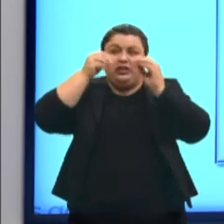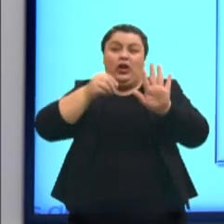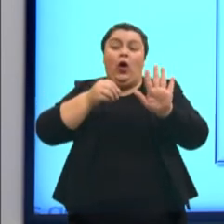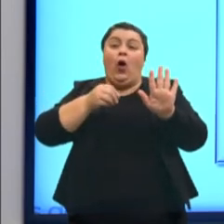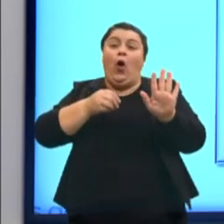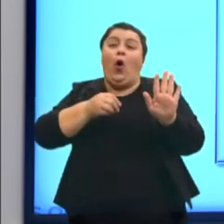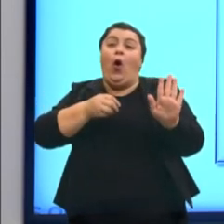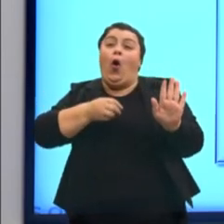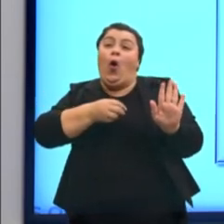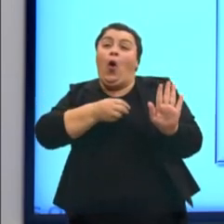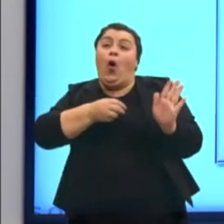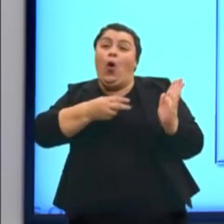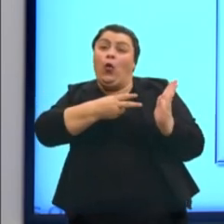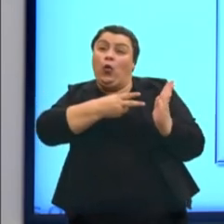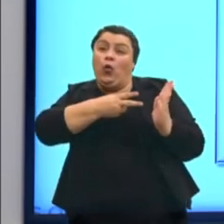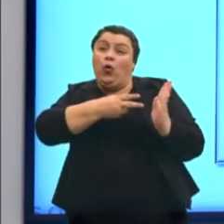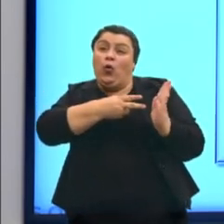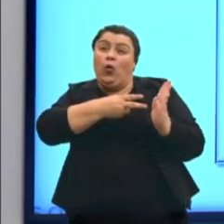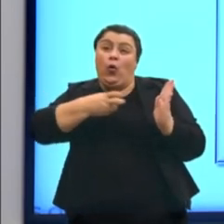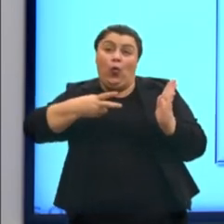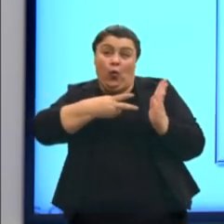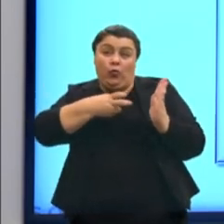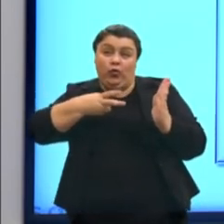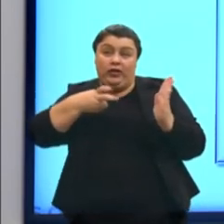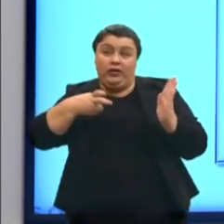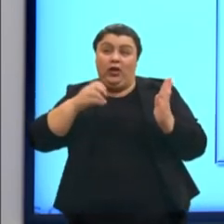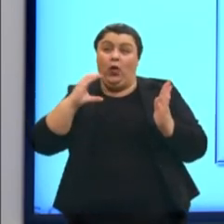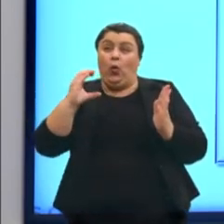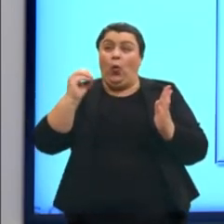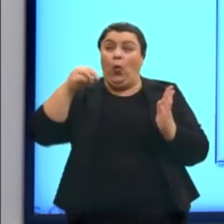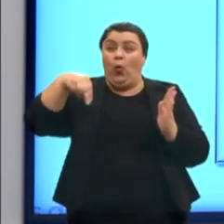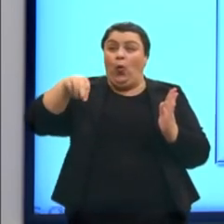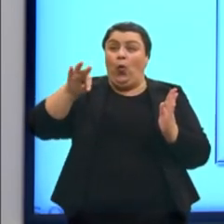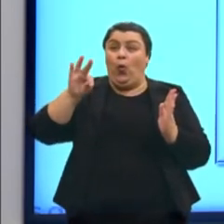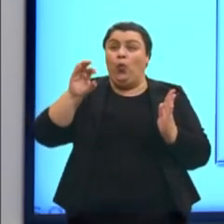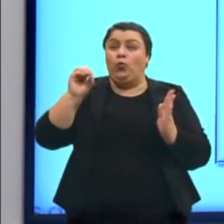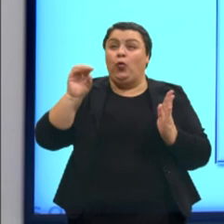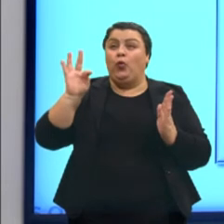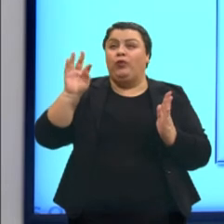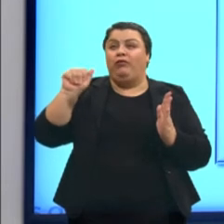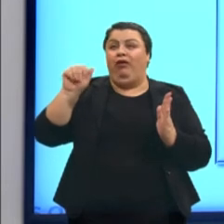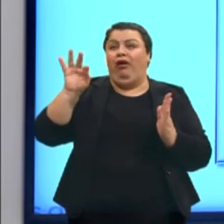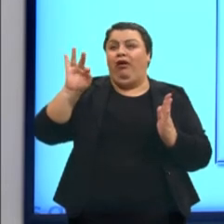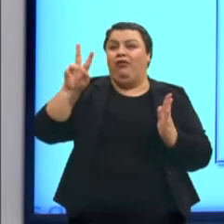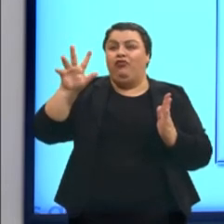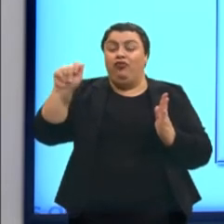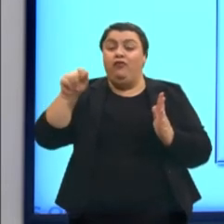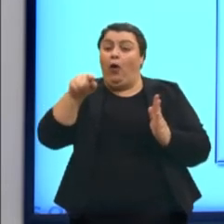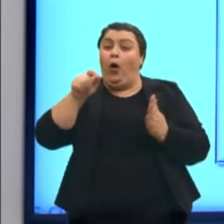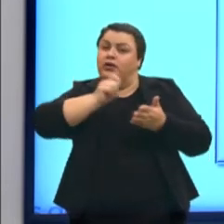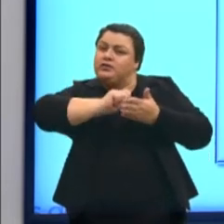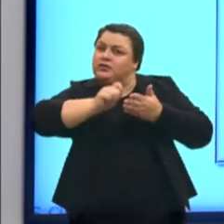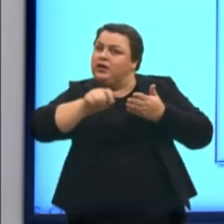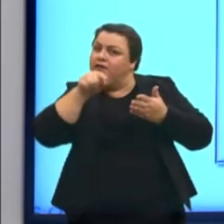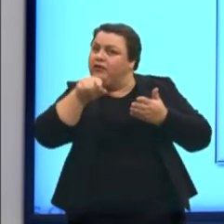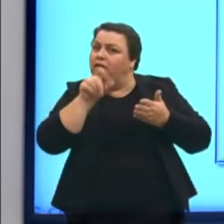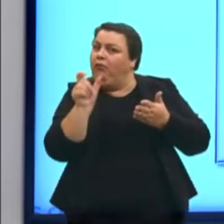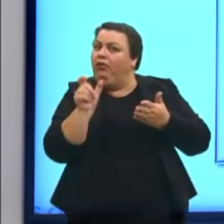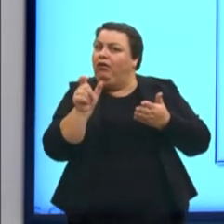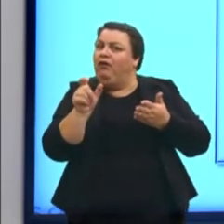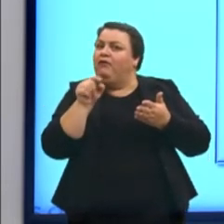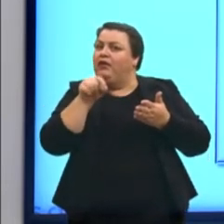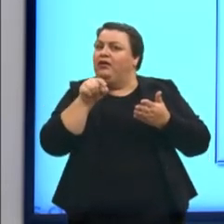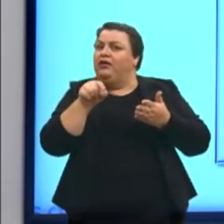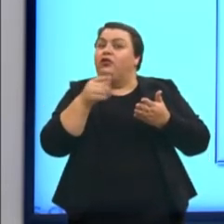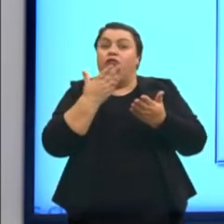nome aí nas anotações de vocês. A gente vai ter uma aula sobre conotação e denotação muito adiante. Então, anotem que logo